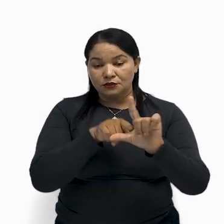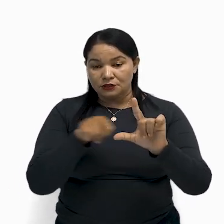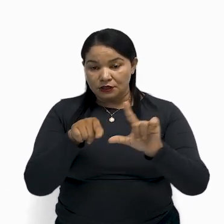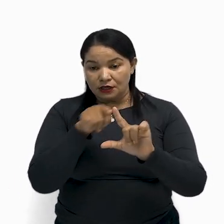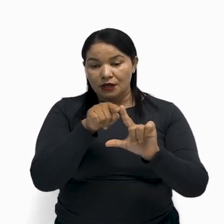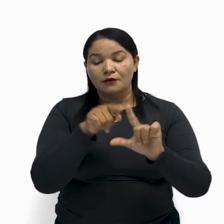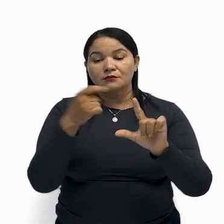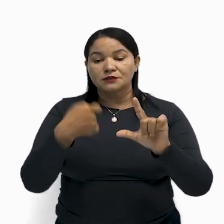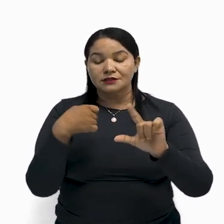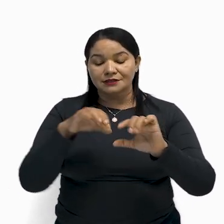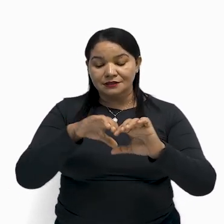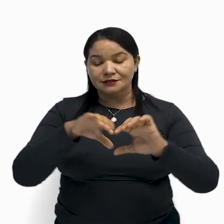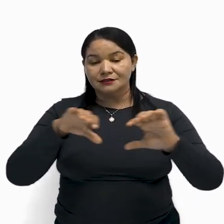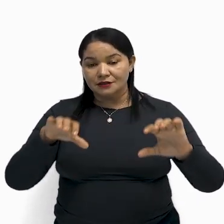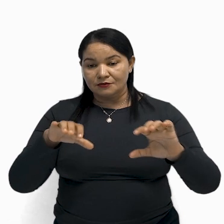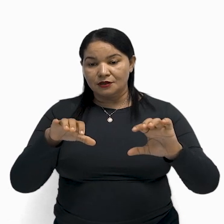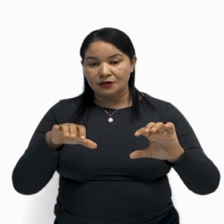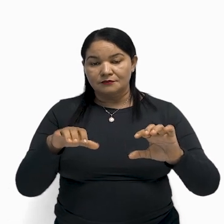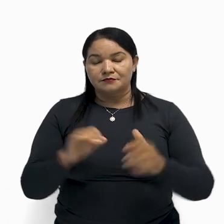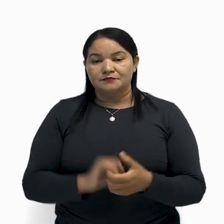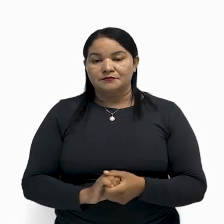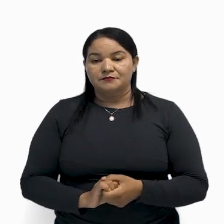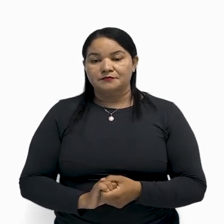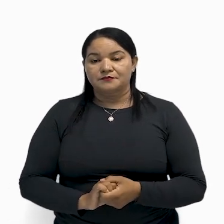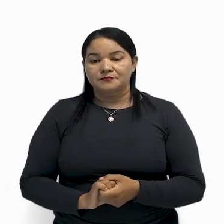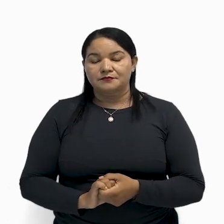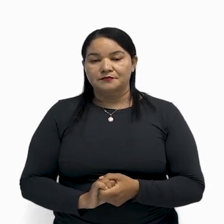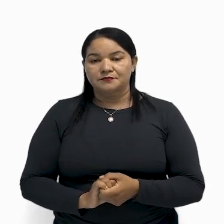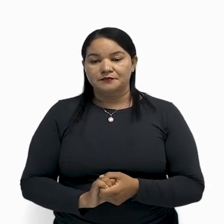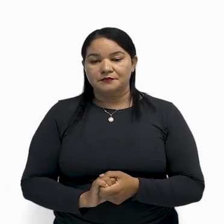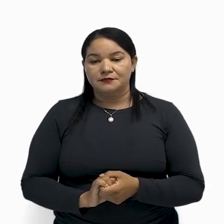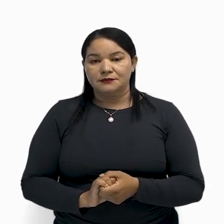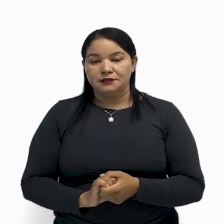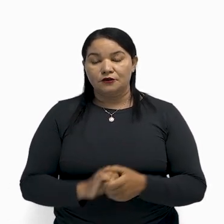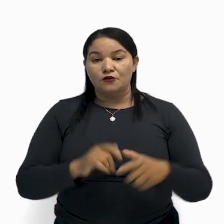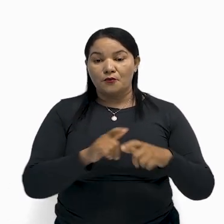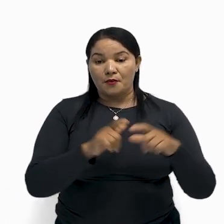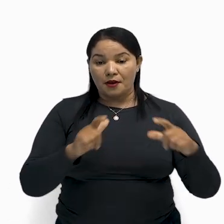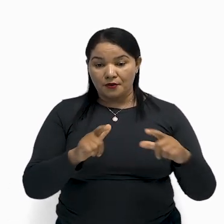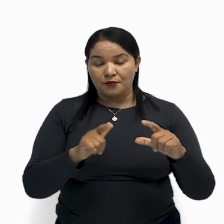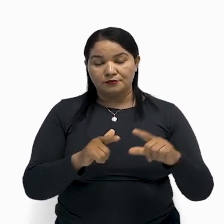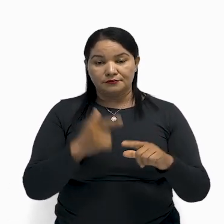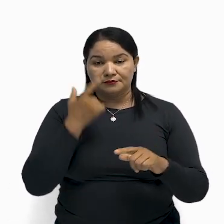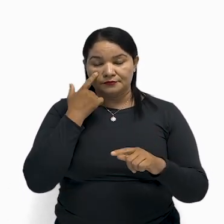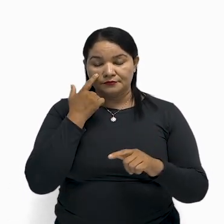Então, eu vou escrever aqui o triângulo maior, que eu vou colocar de verde.